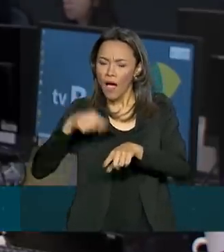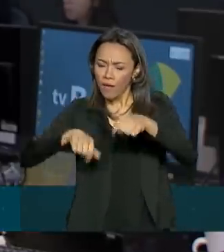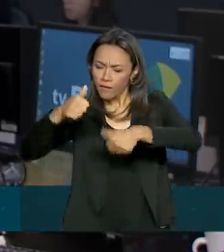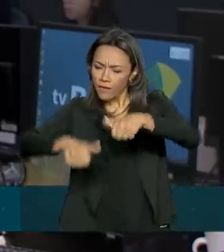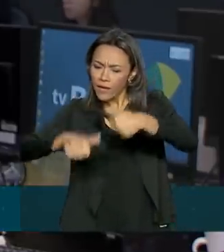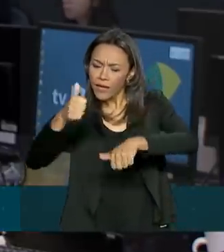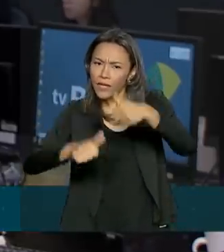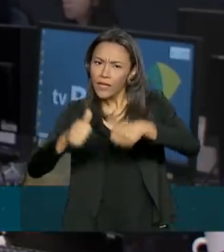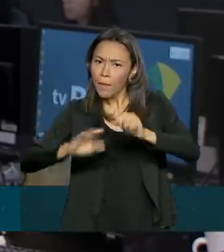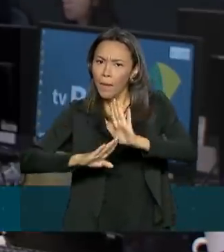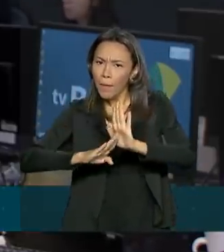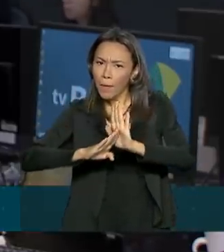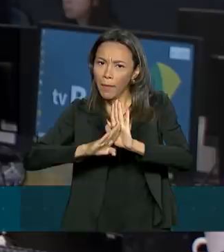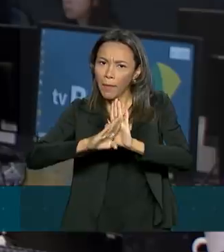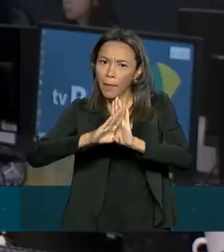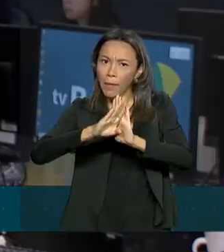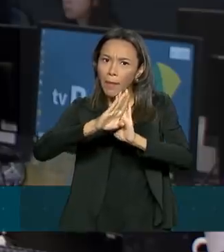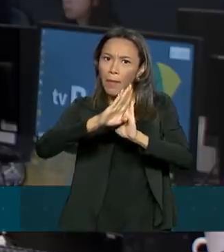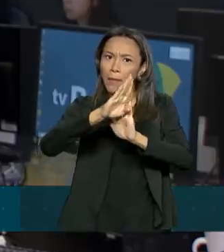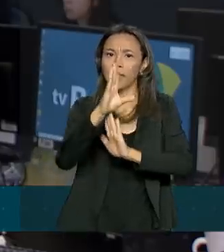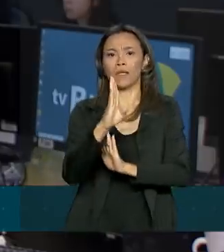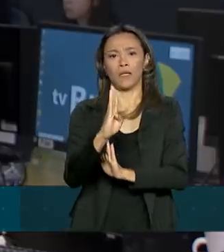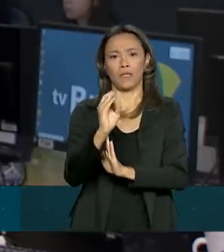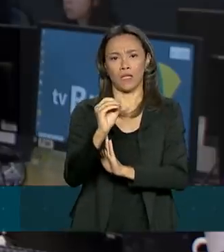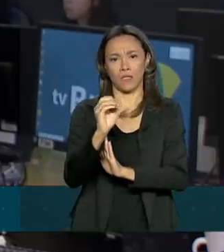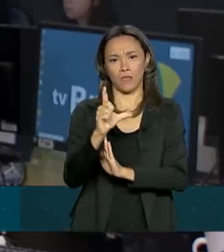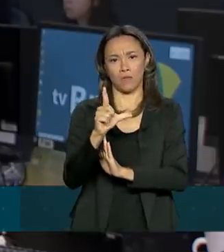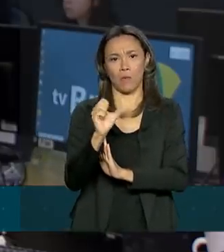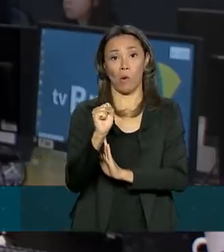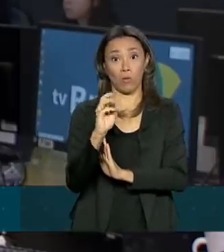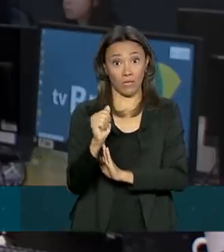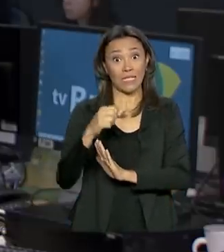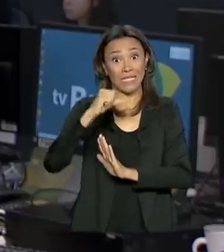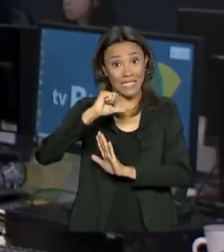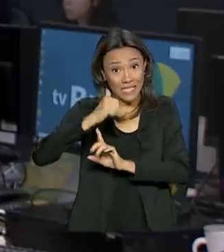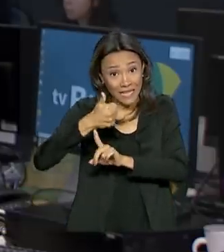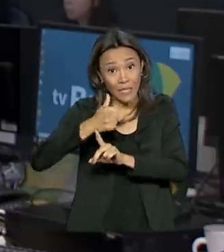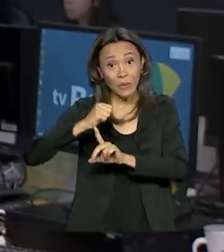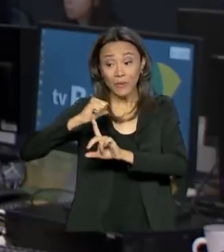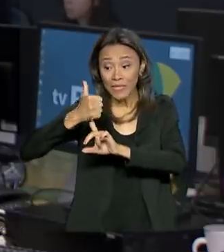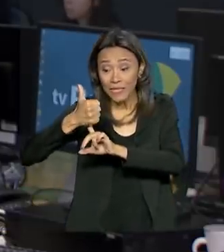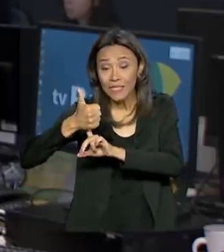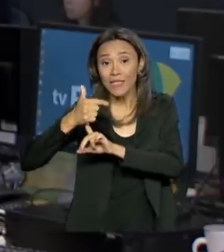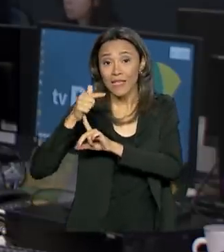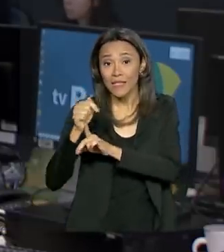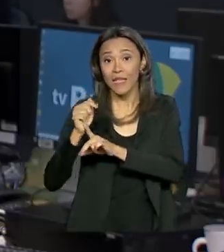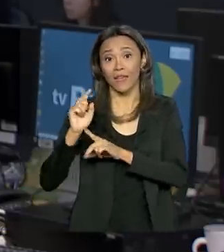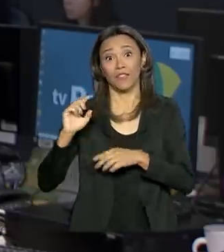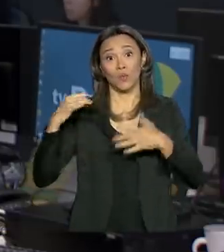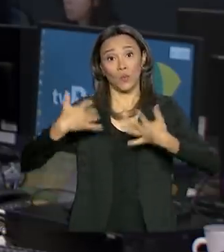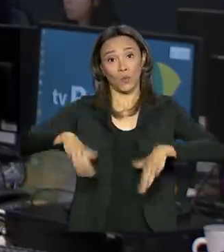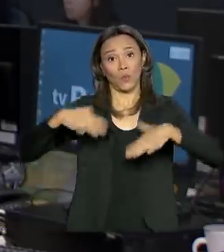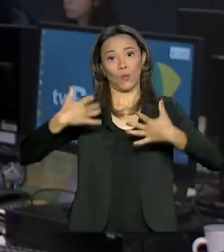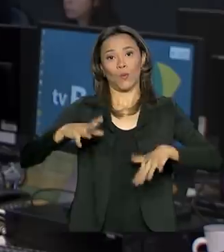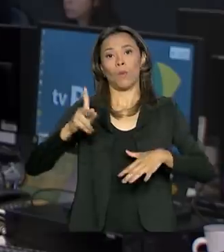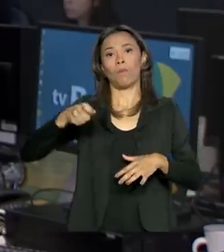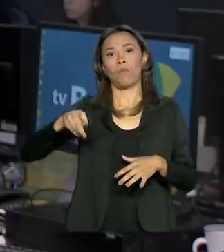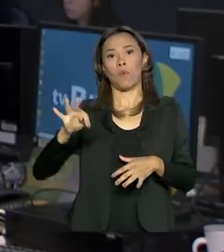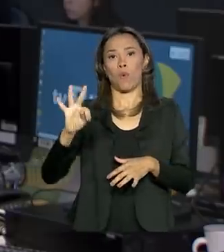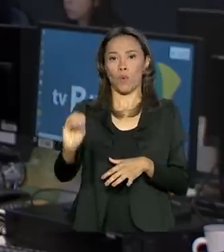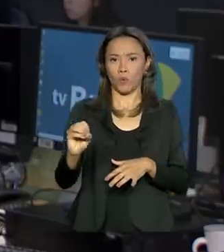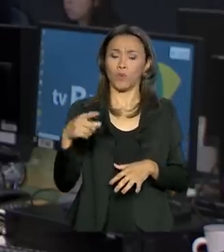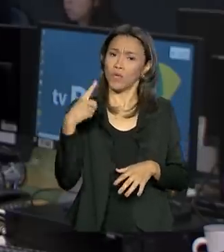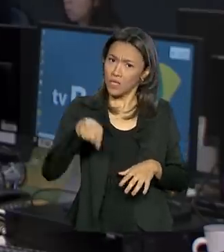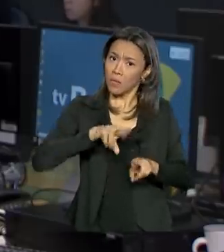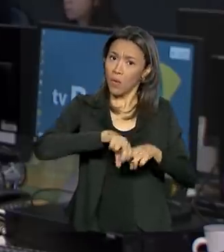bateu um novo recorde ontem e superou 117 mil pontos pela primeira vez. Entre as causas da alta, estão o aumento nas